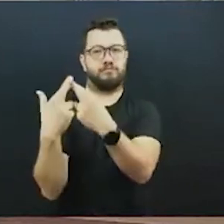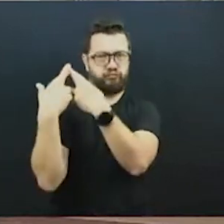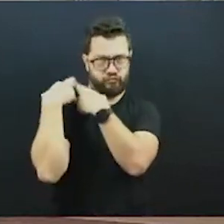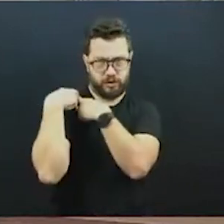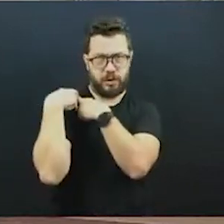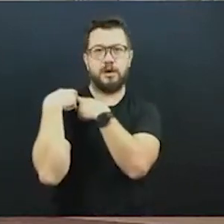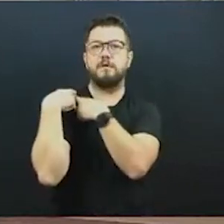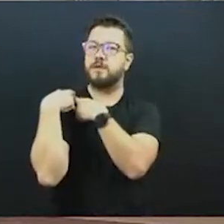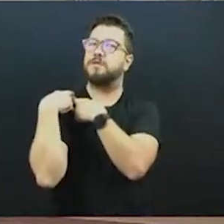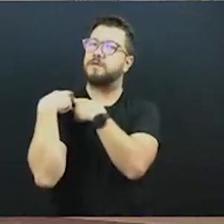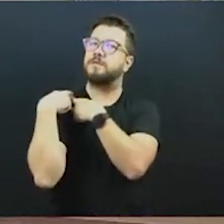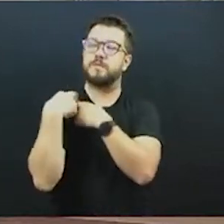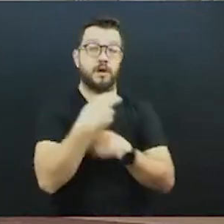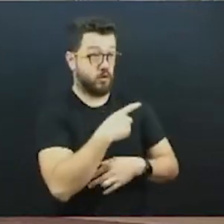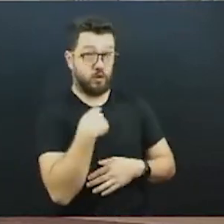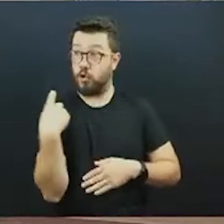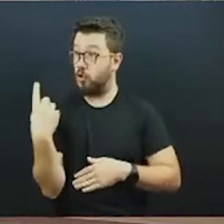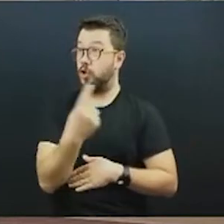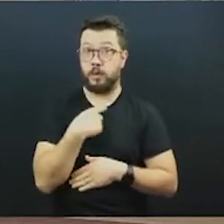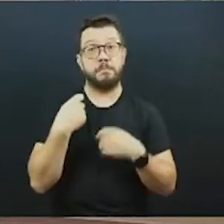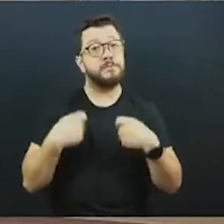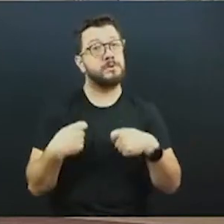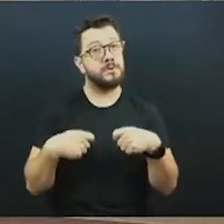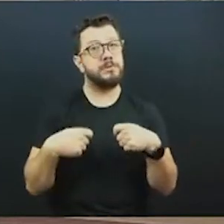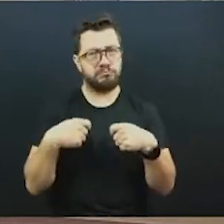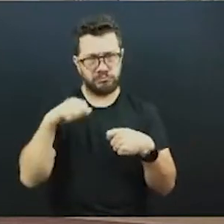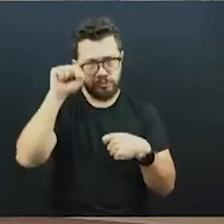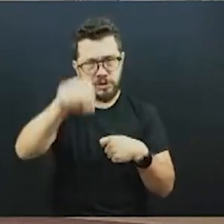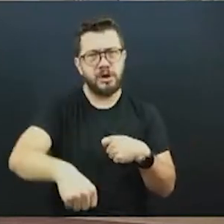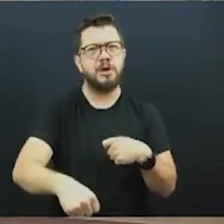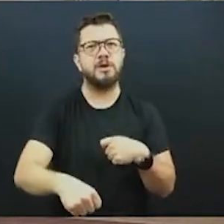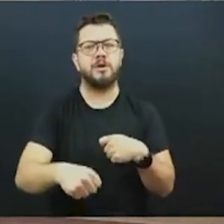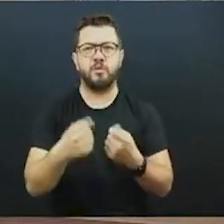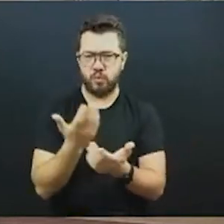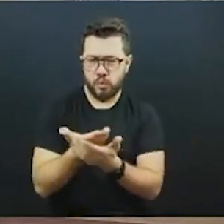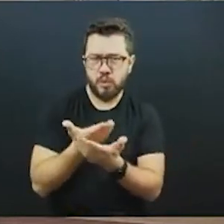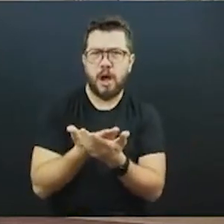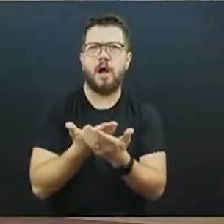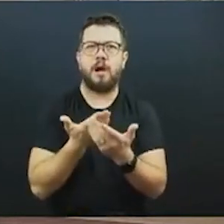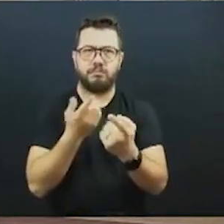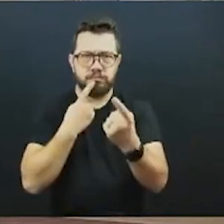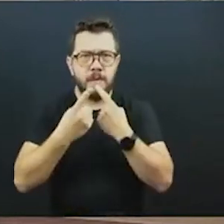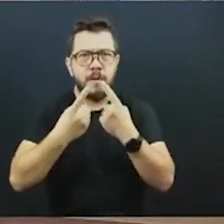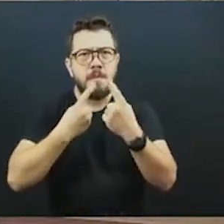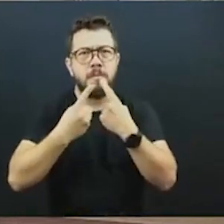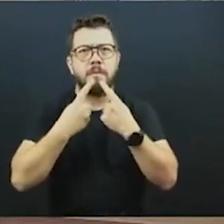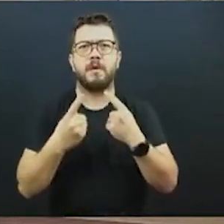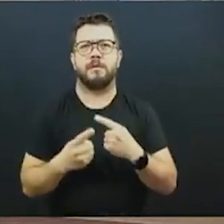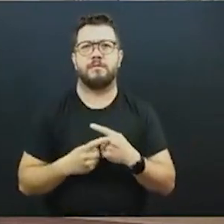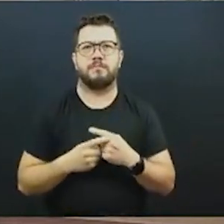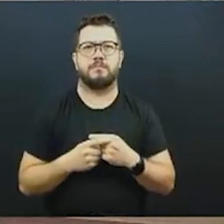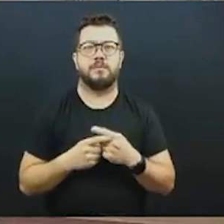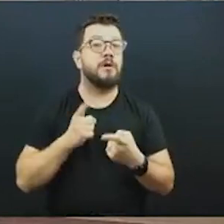mas nós precisamos, sim, estudar e debater esse tema, porque o nosso transporte público, como